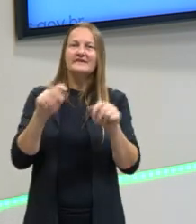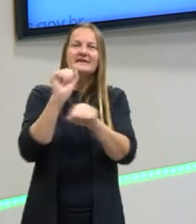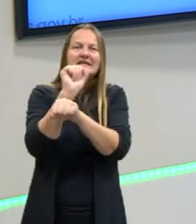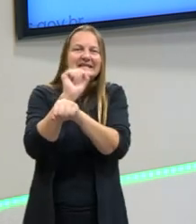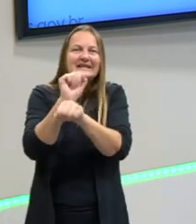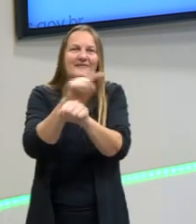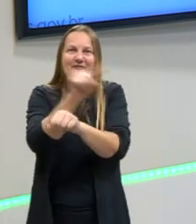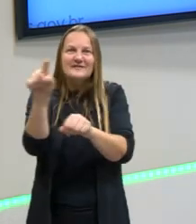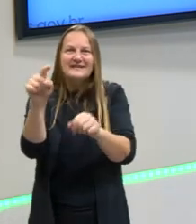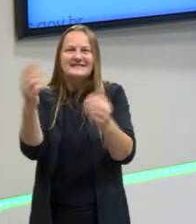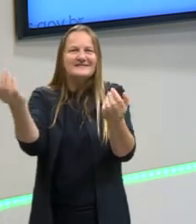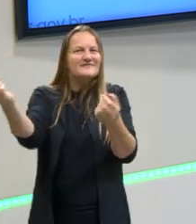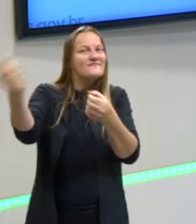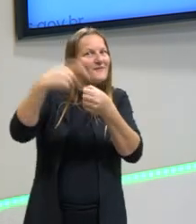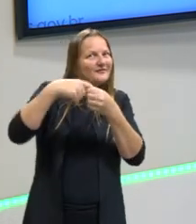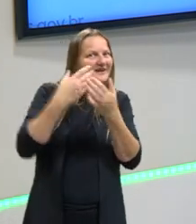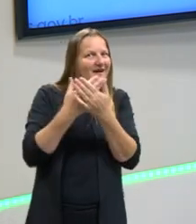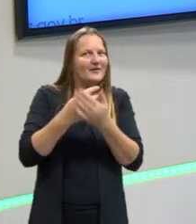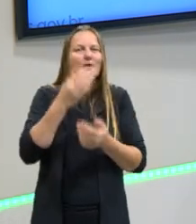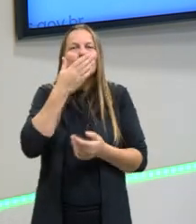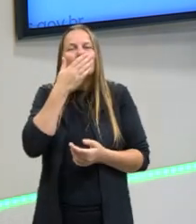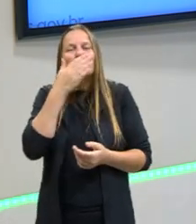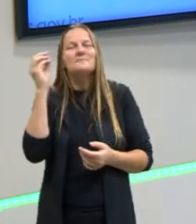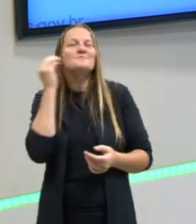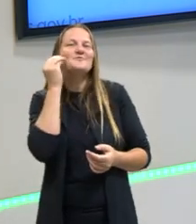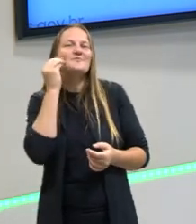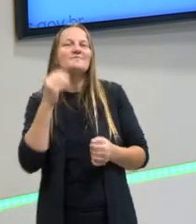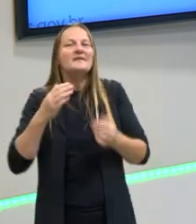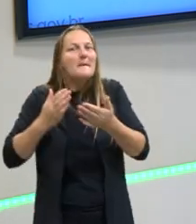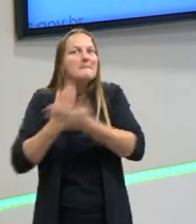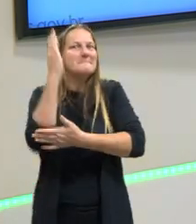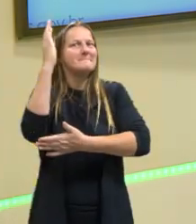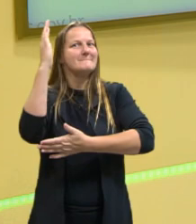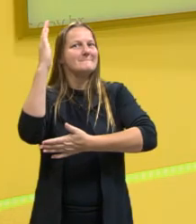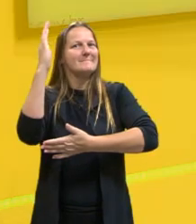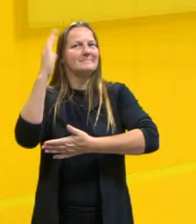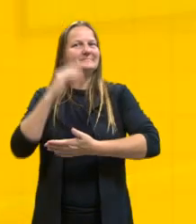vocês na nossa próxima aula um beijão e partiu passar